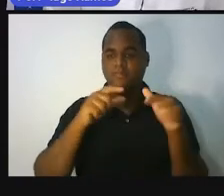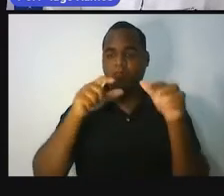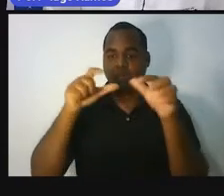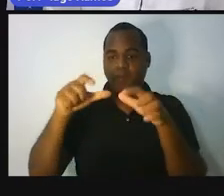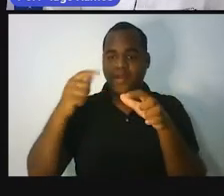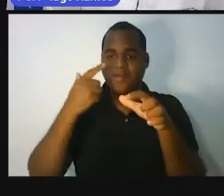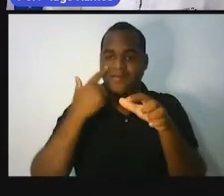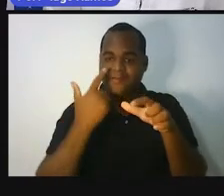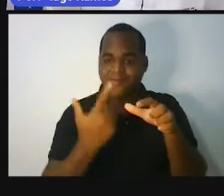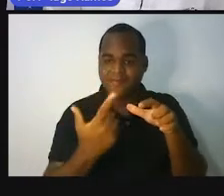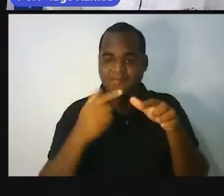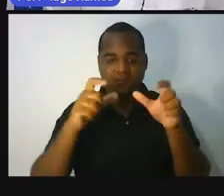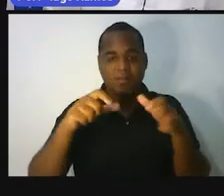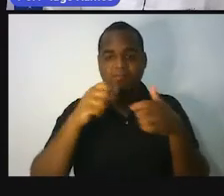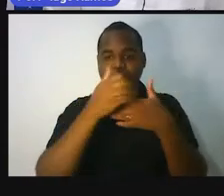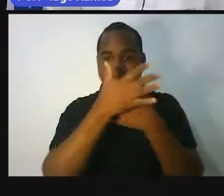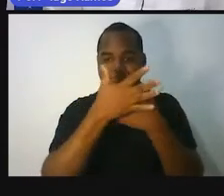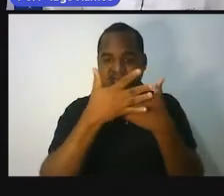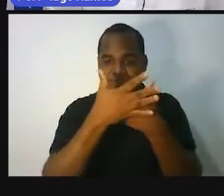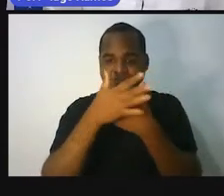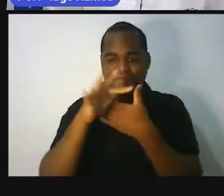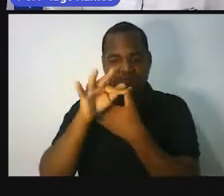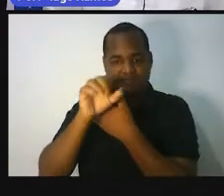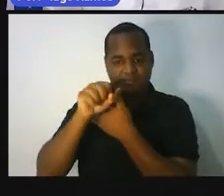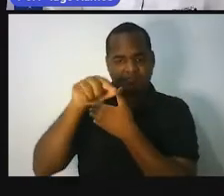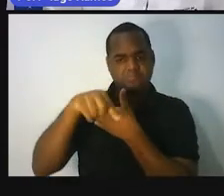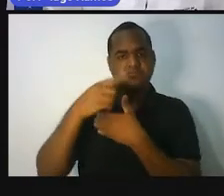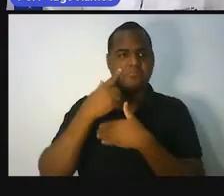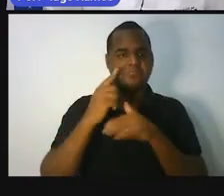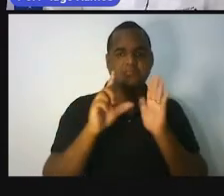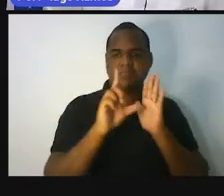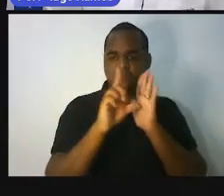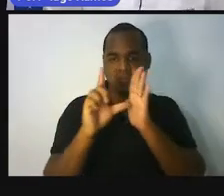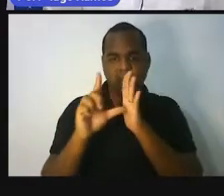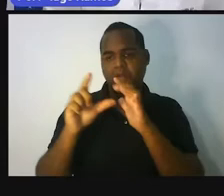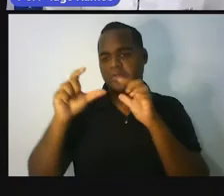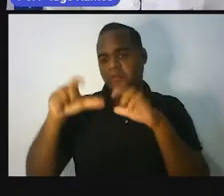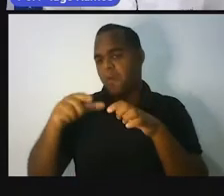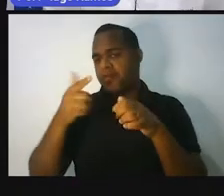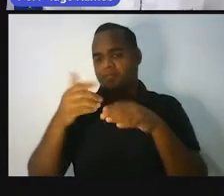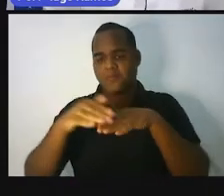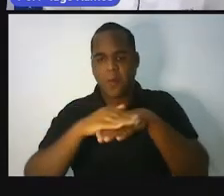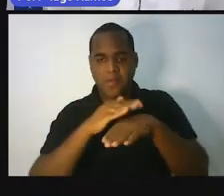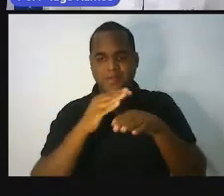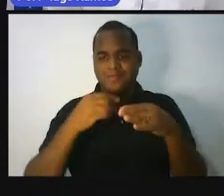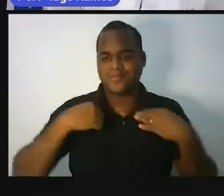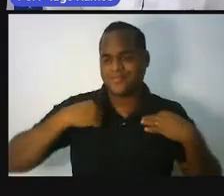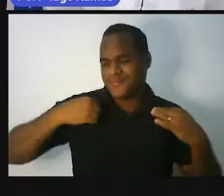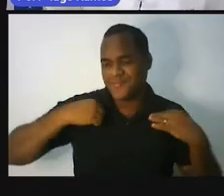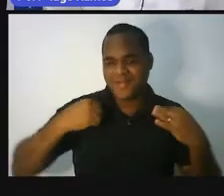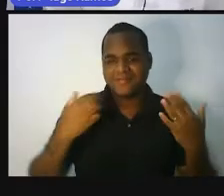onde tinha estampado na frente de uma loja de calçado, de roupa, enfim,